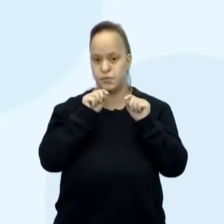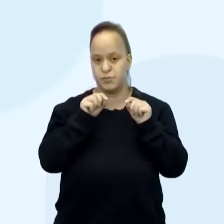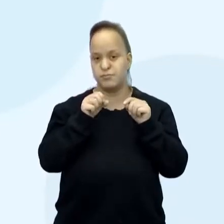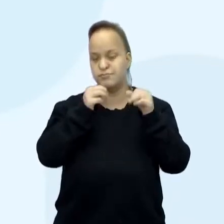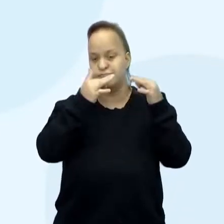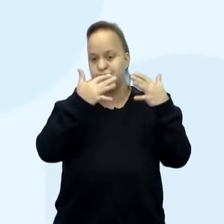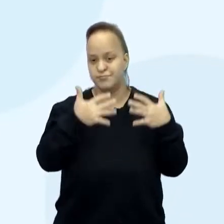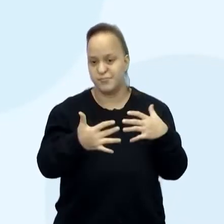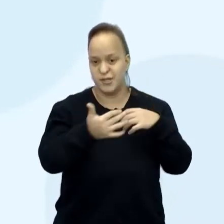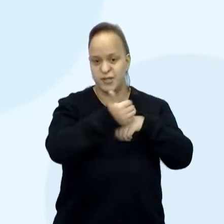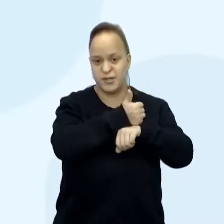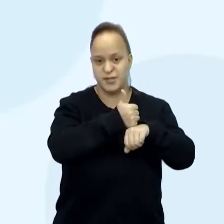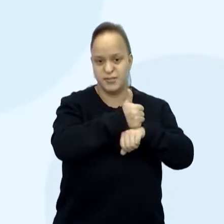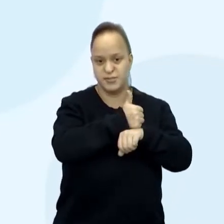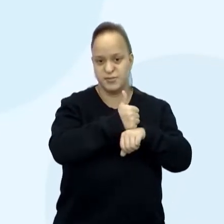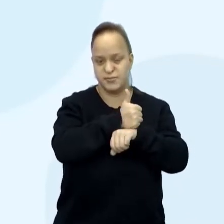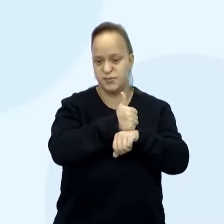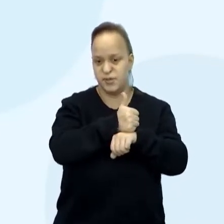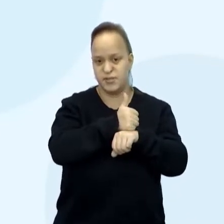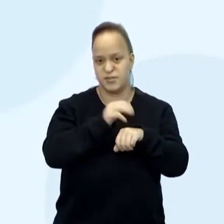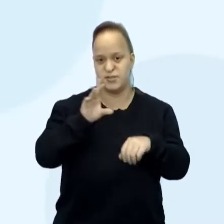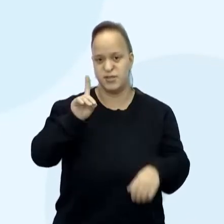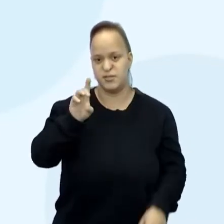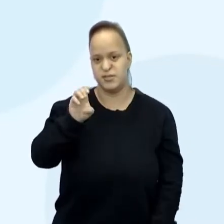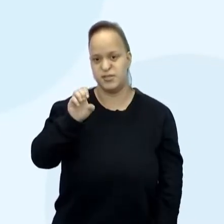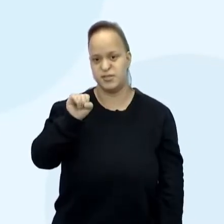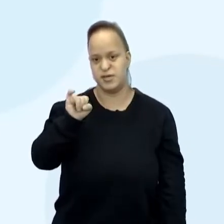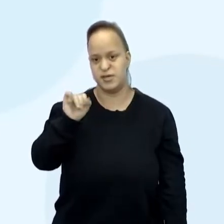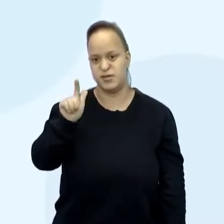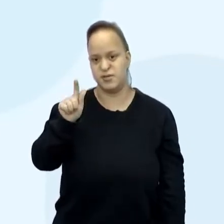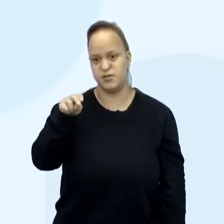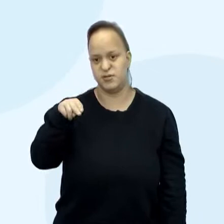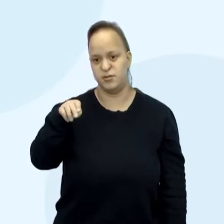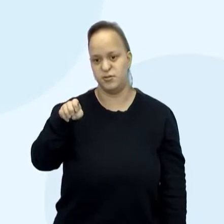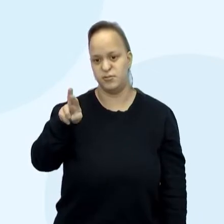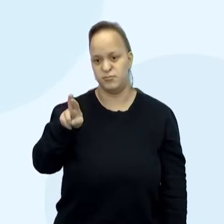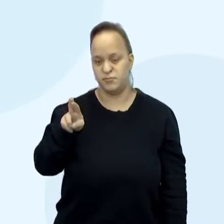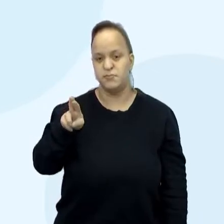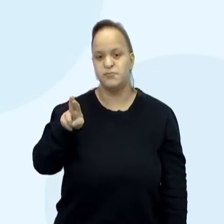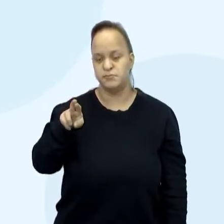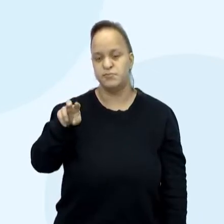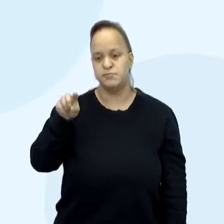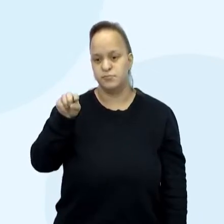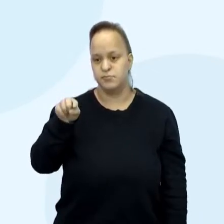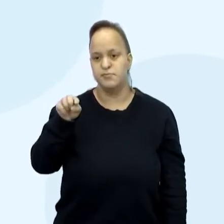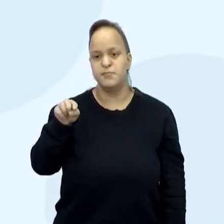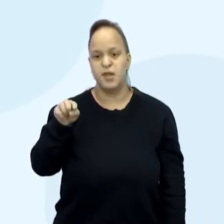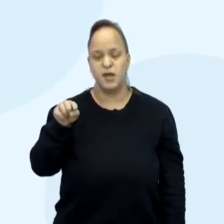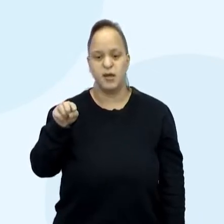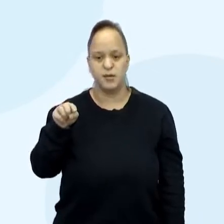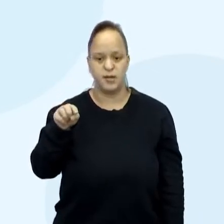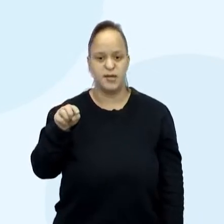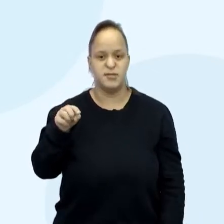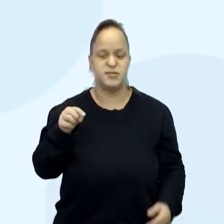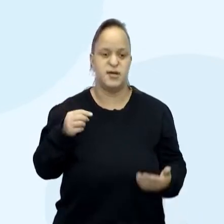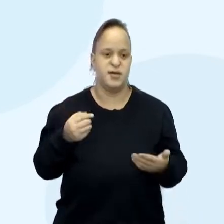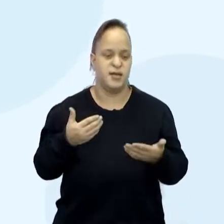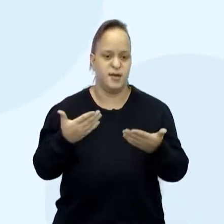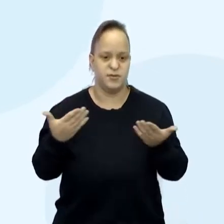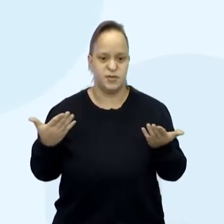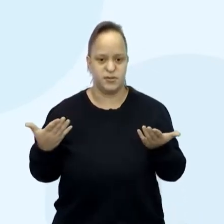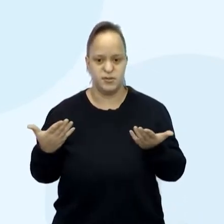função do designer. Pra que que ele serve? O que que ele faz? E conhecer os diversos campos de atuação do designer.